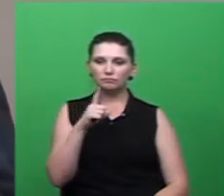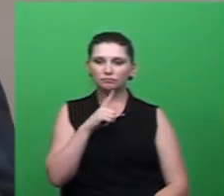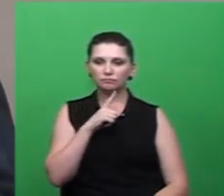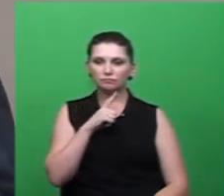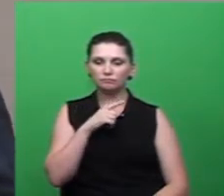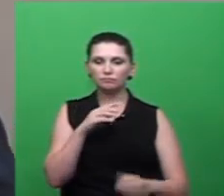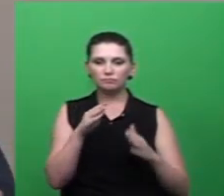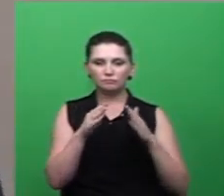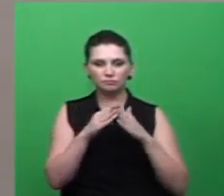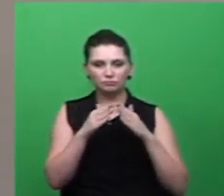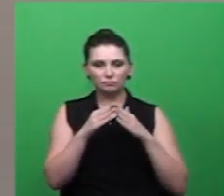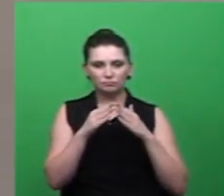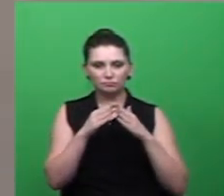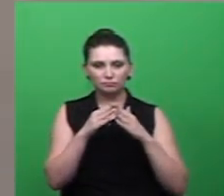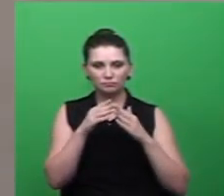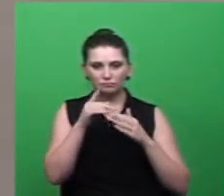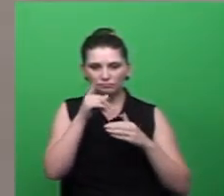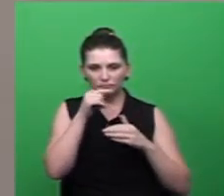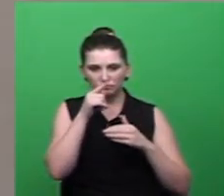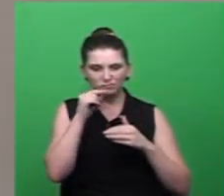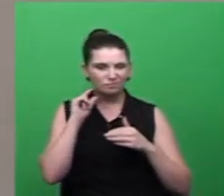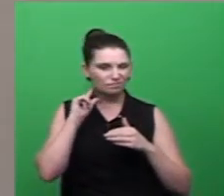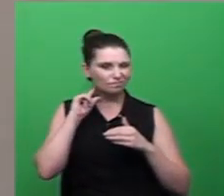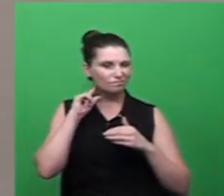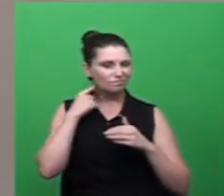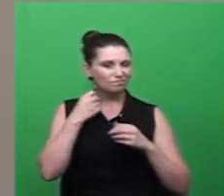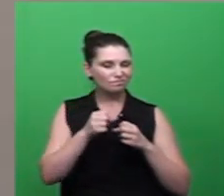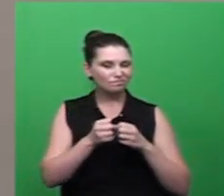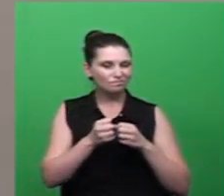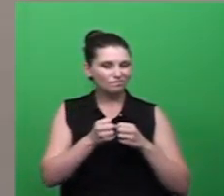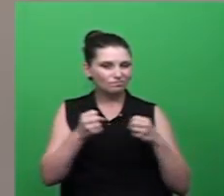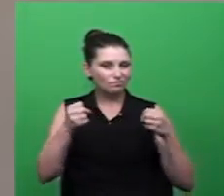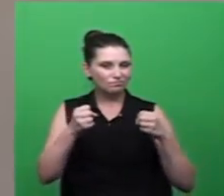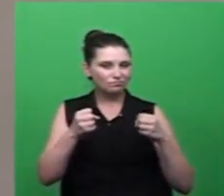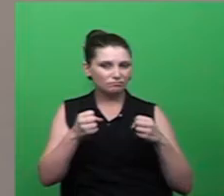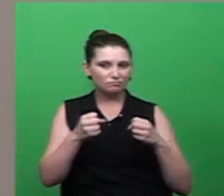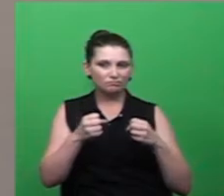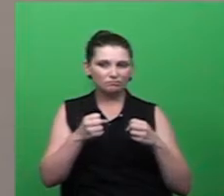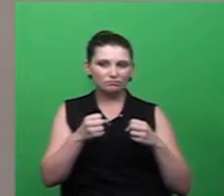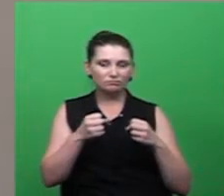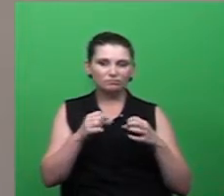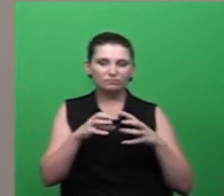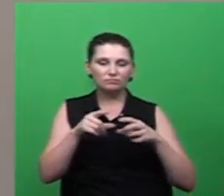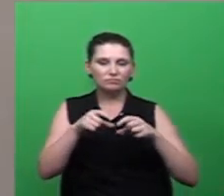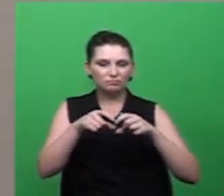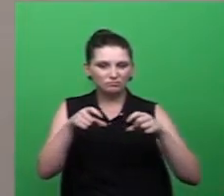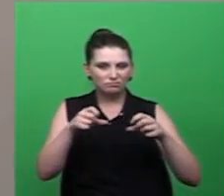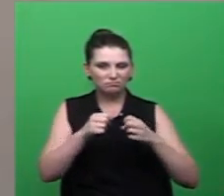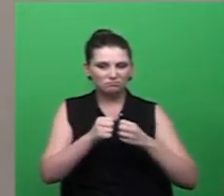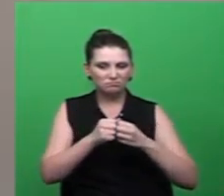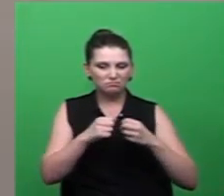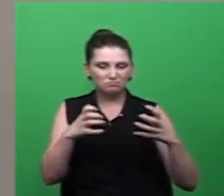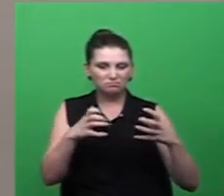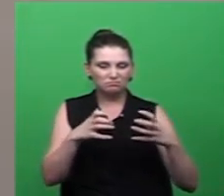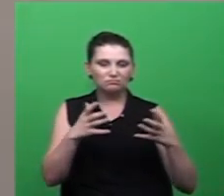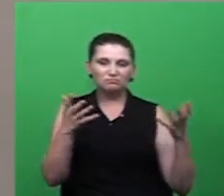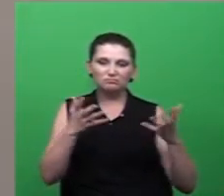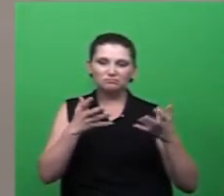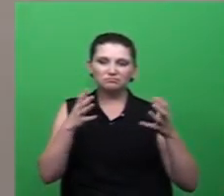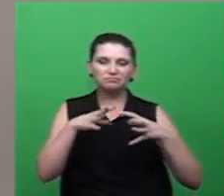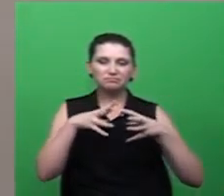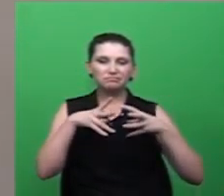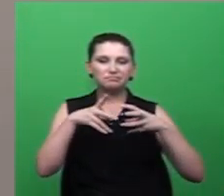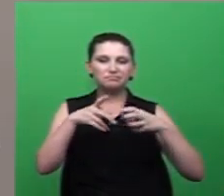esgoto esgoto o esgoto estourou está a céu aberto está a céu aberto inclusive